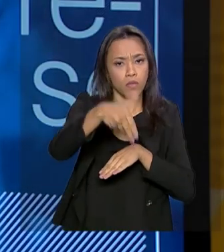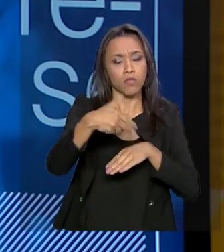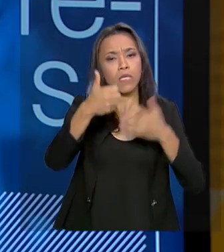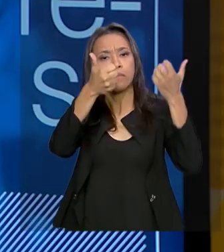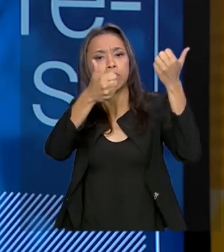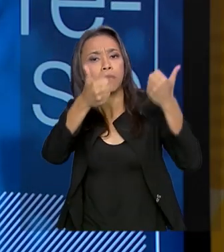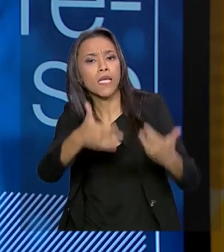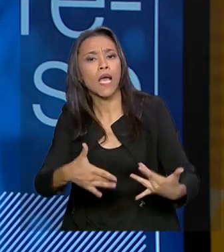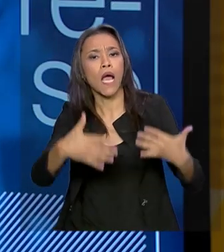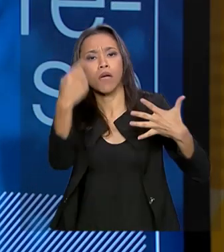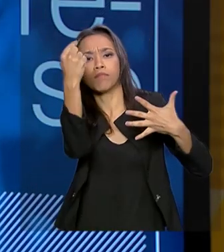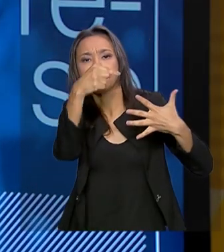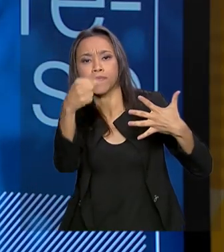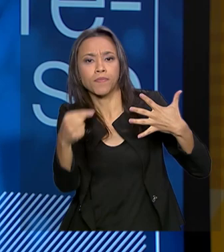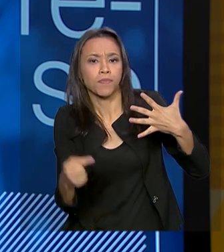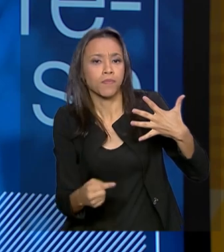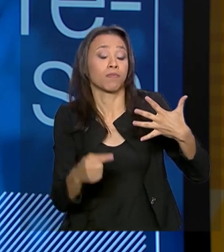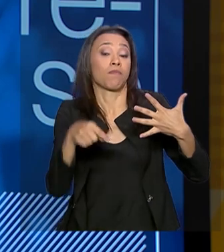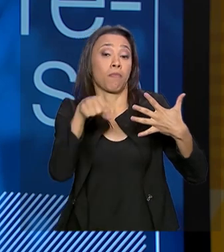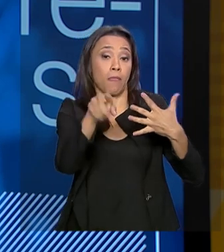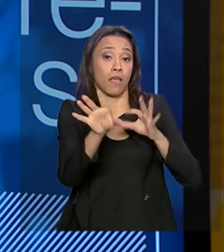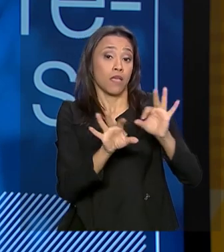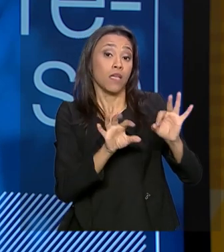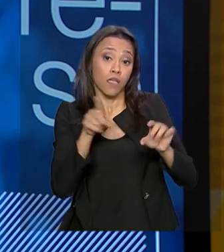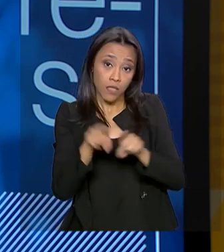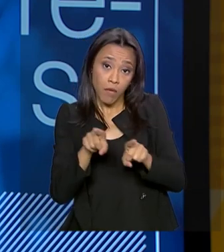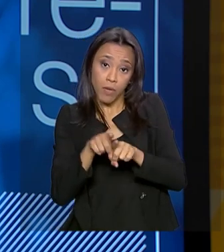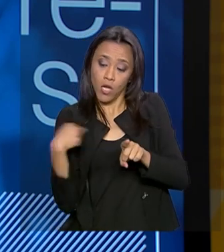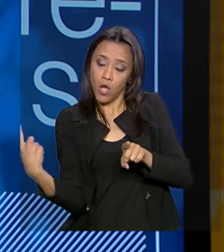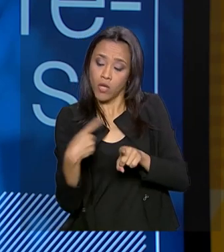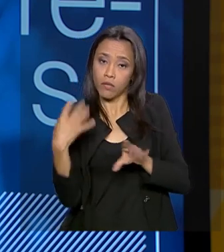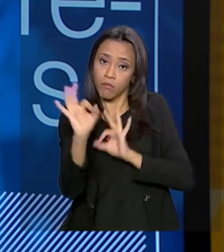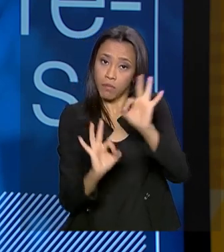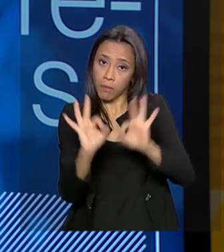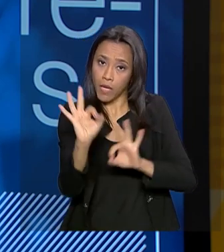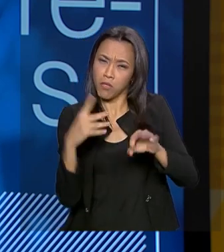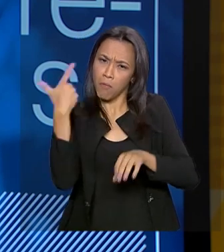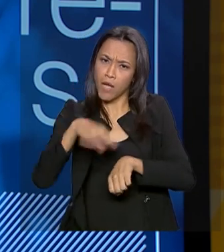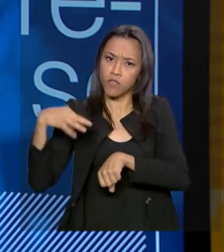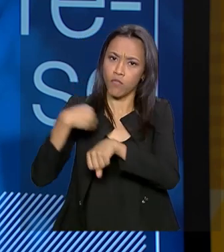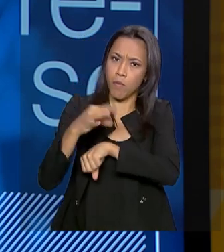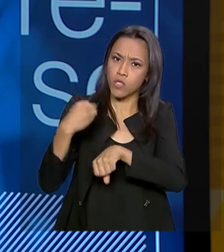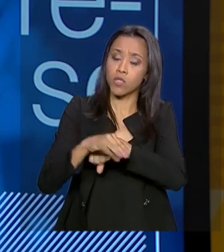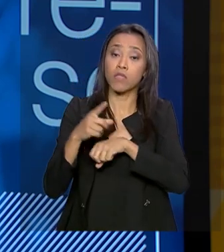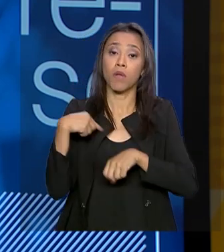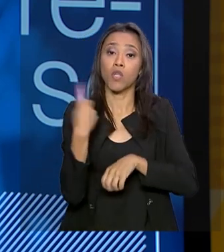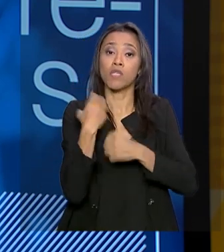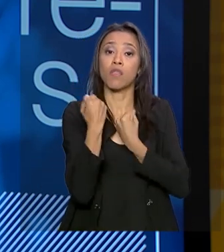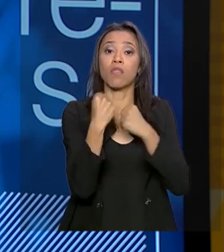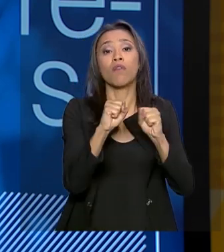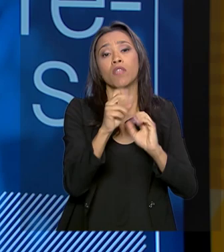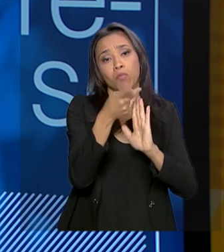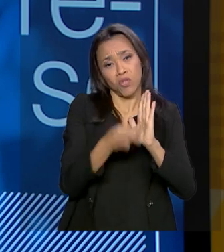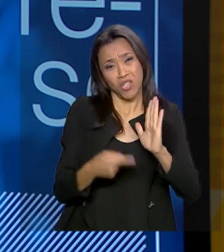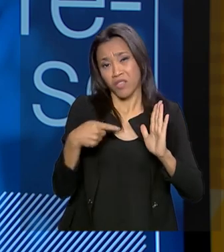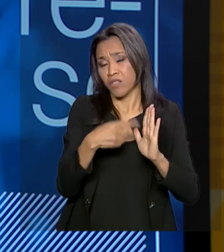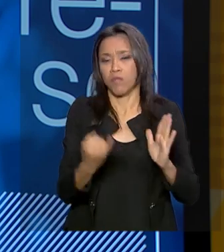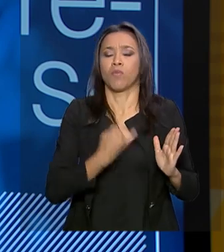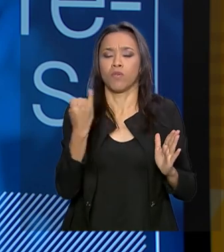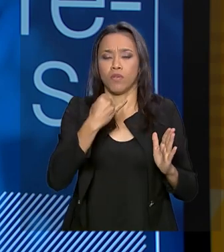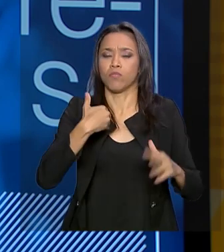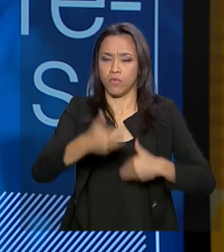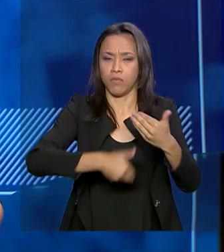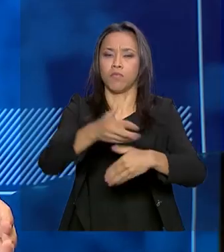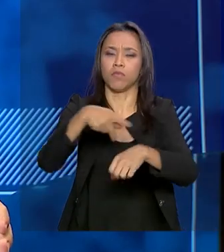pontos. E também estamos preparando a base com mais informações para defender o projeto que é tão importante para o desenvolvimento do país.